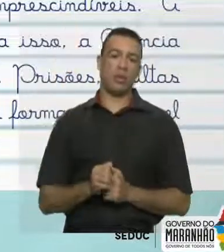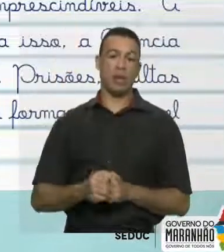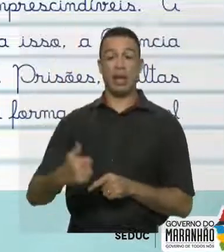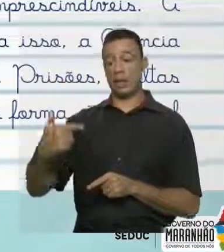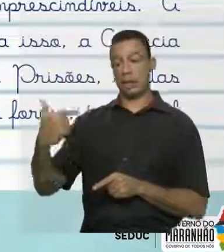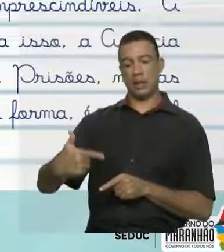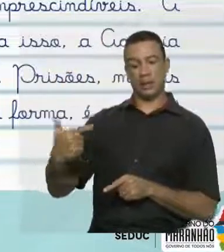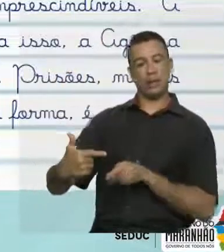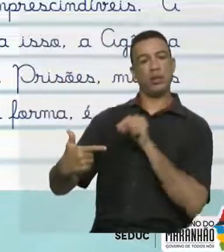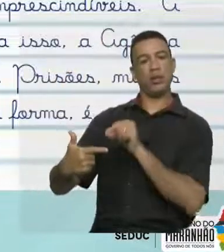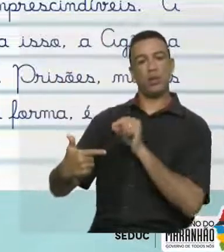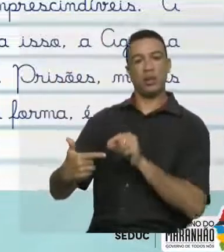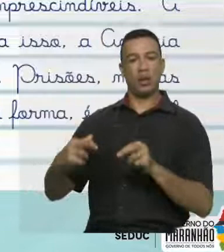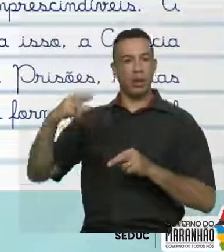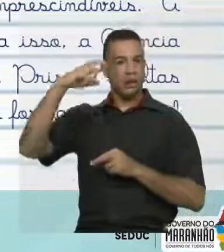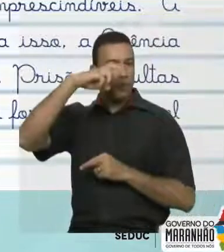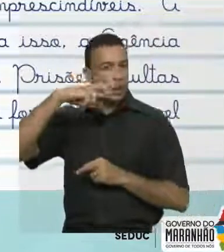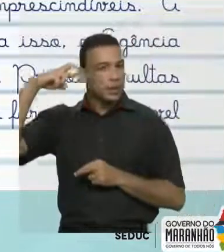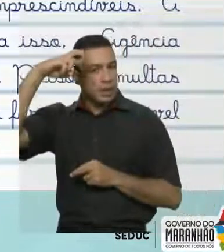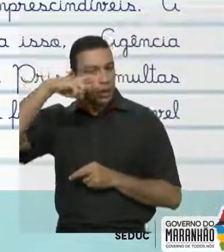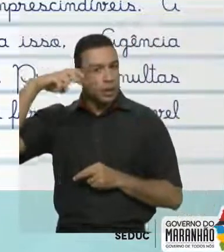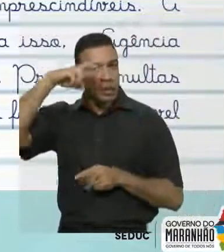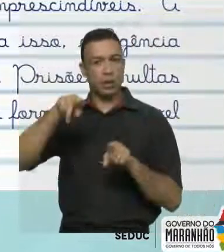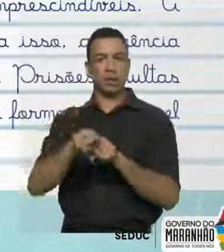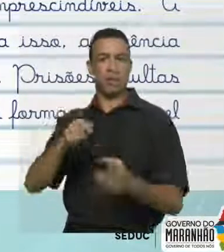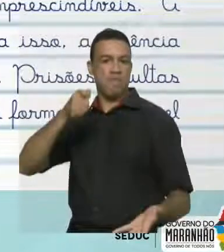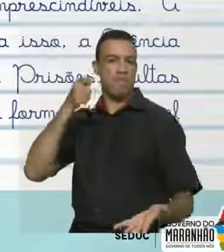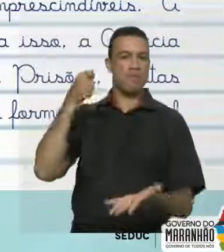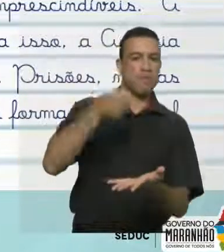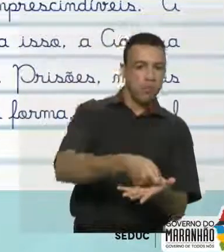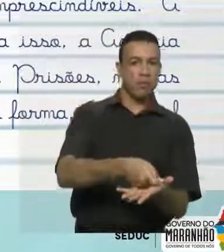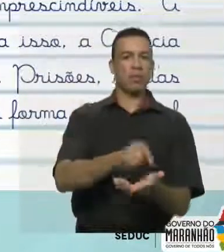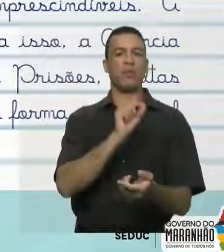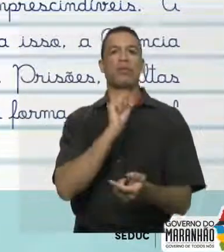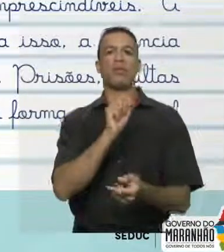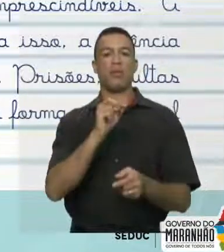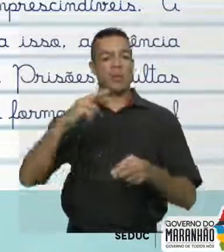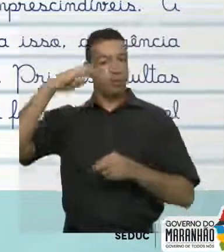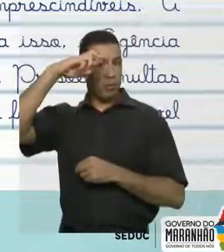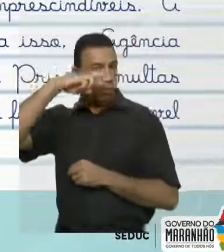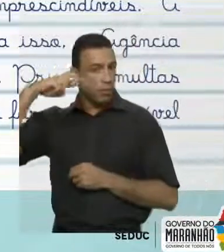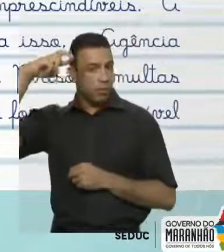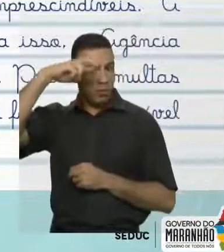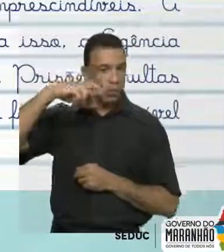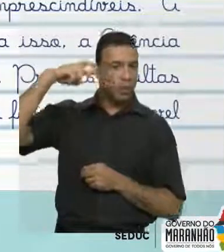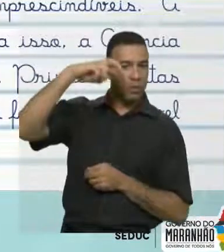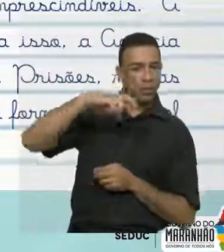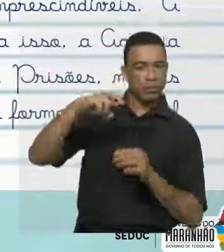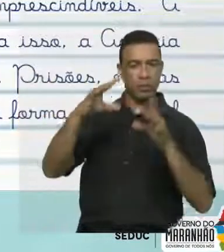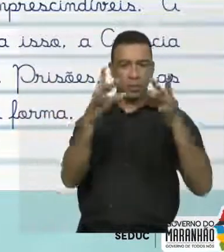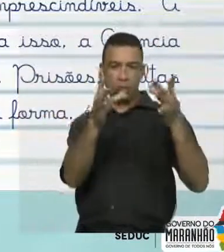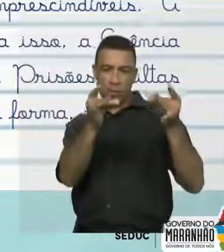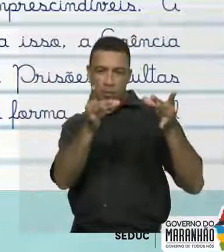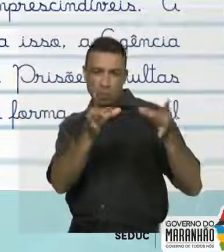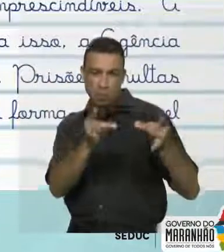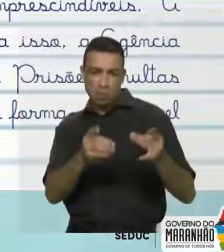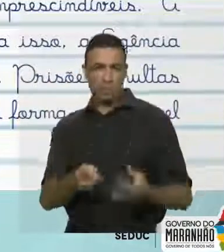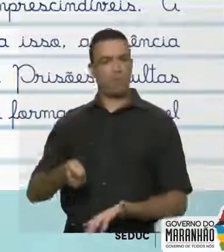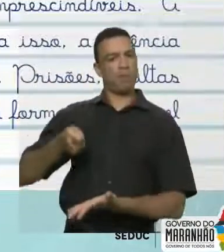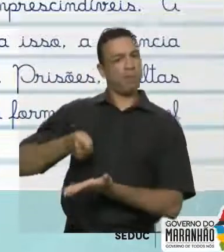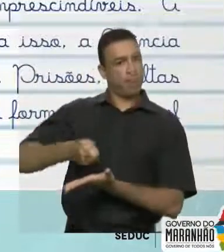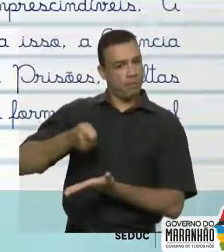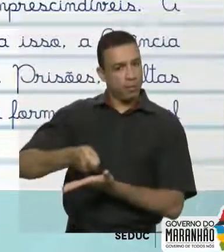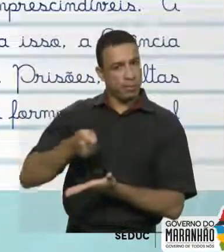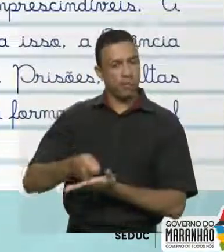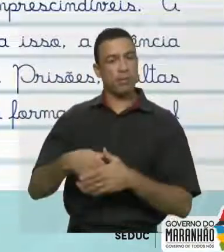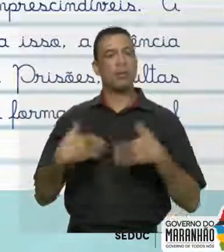fiscalizar e punir são ações imprescindíveis. A fiscalização deve ser feita de maneira minuciosa e rigorosa. Para isso,